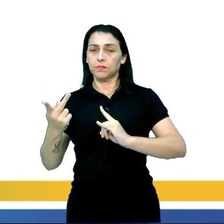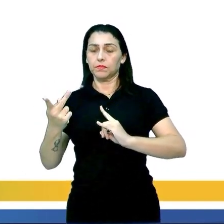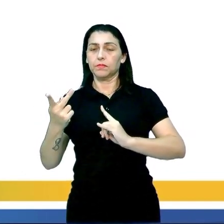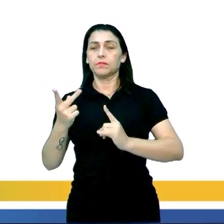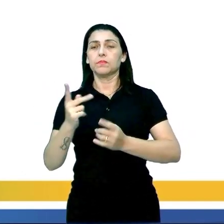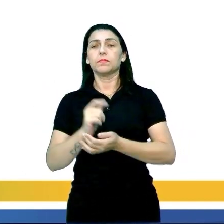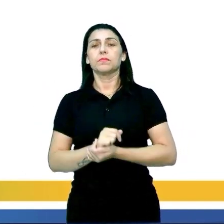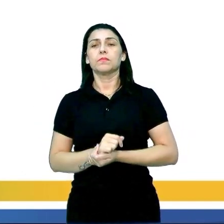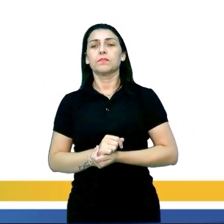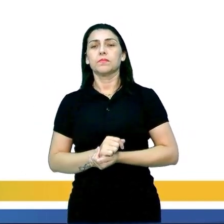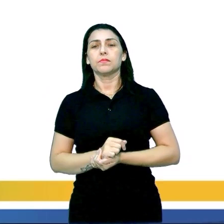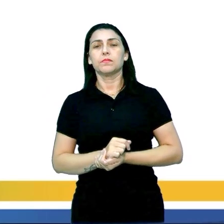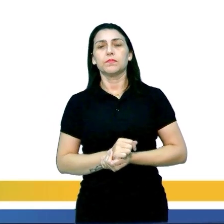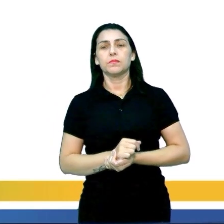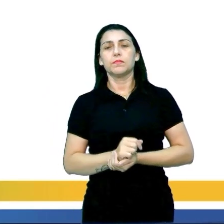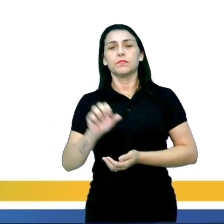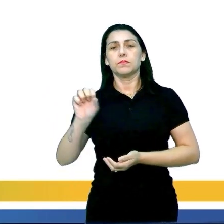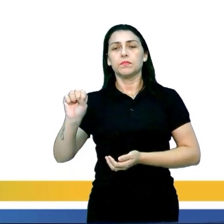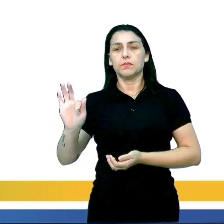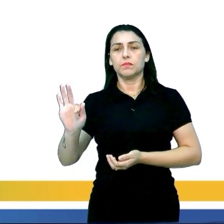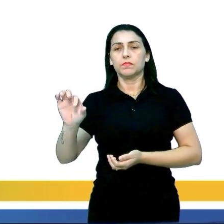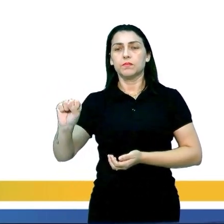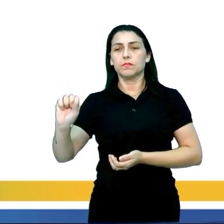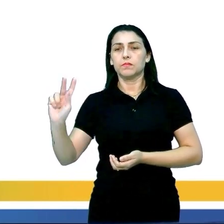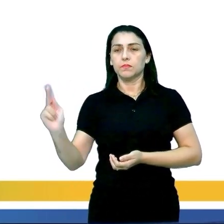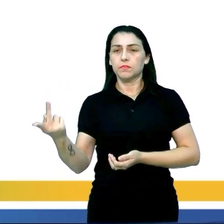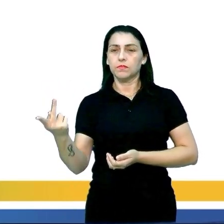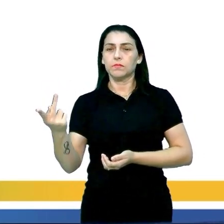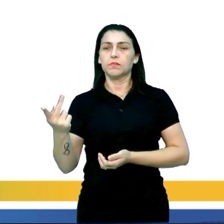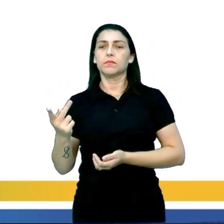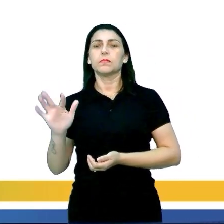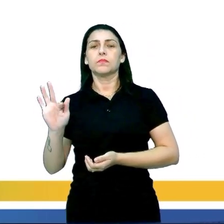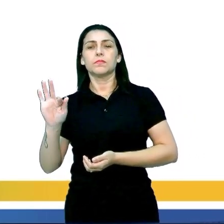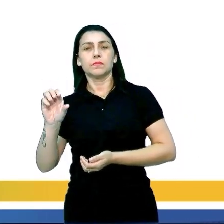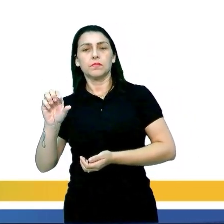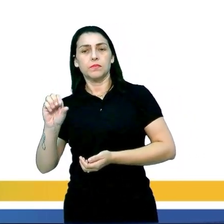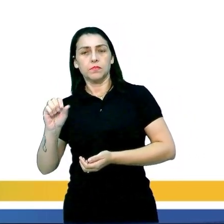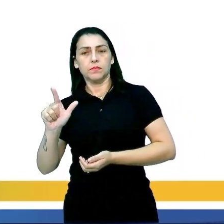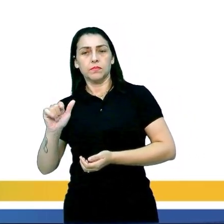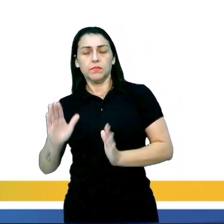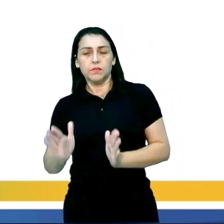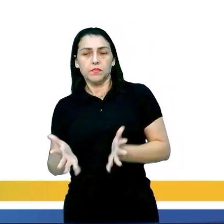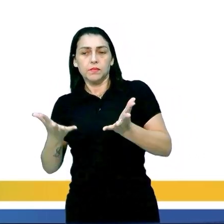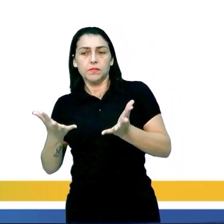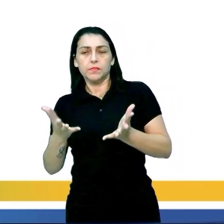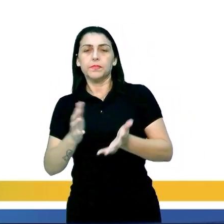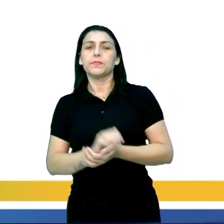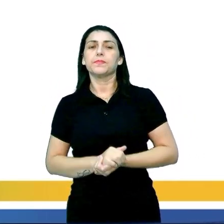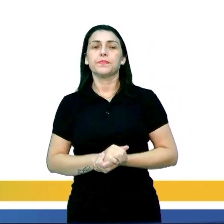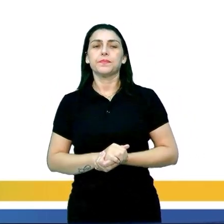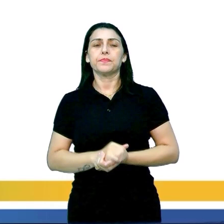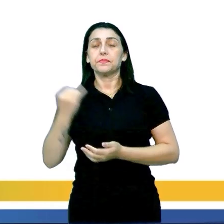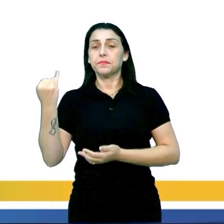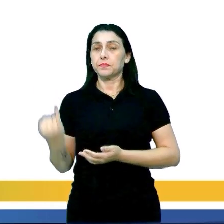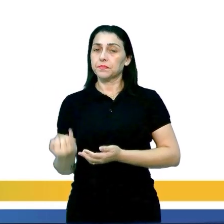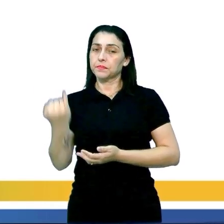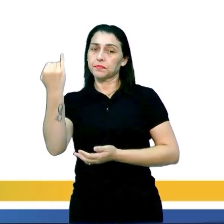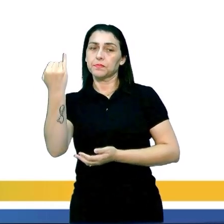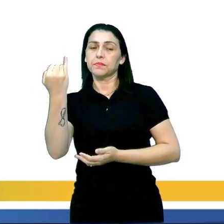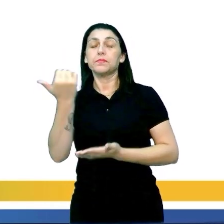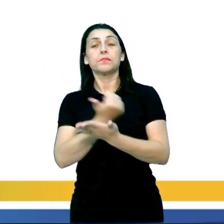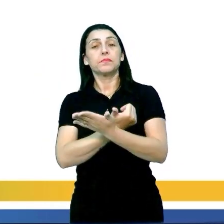hormônio luteinizante, e o FSH, que é o hormônio do folículo estimulante. Uma importante